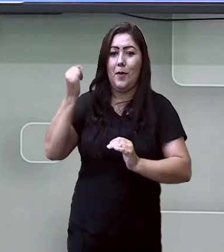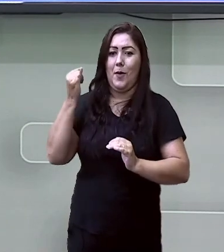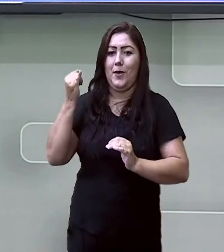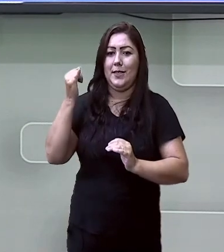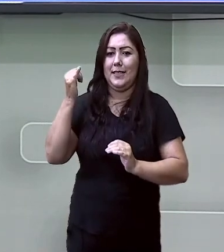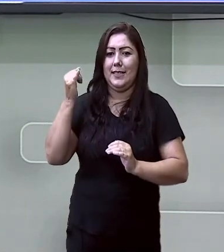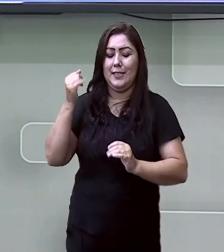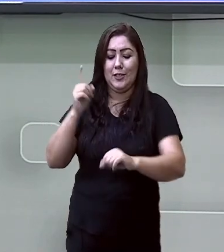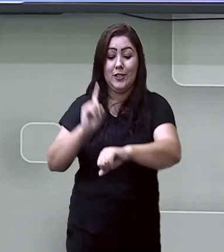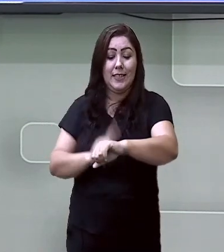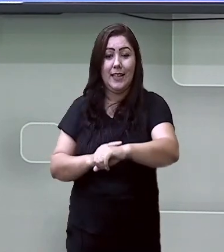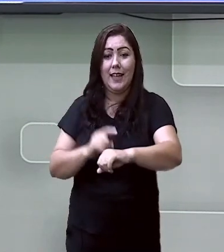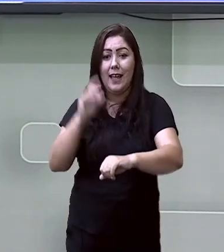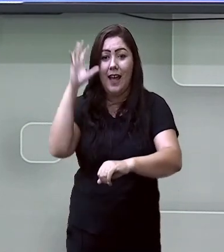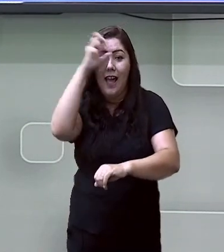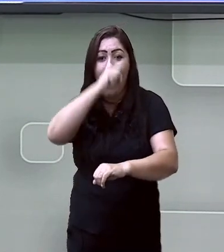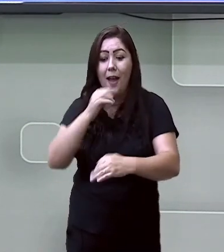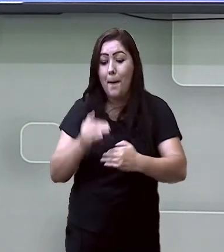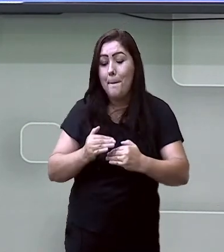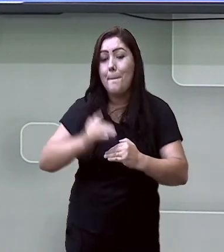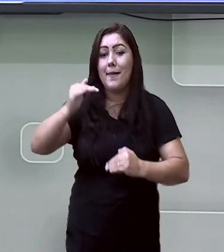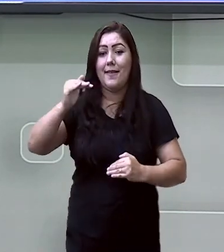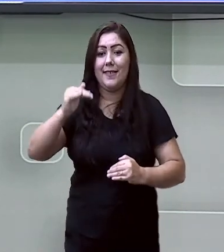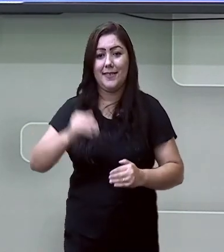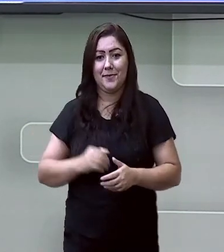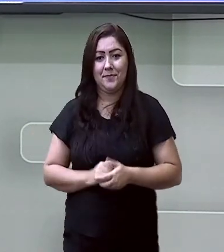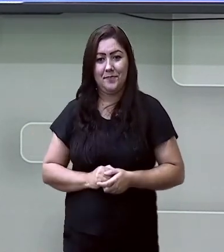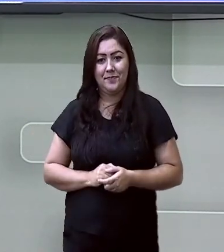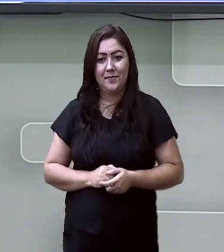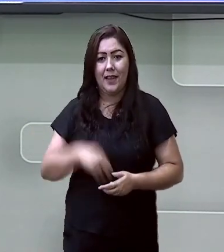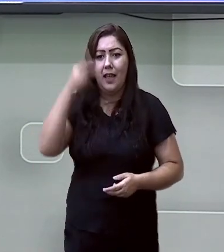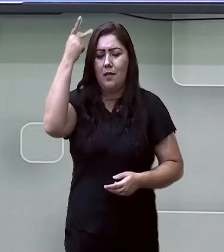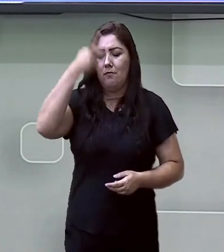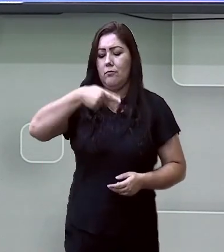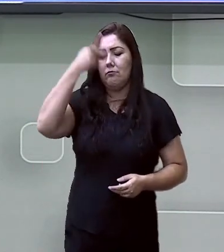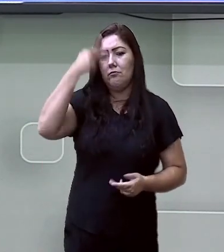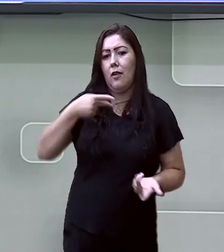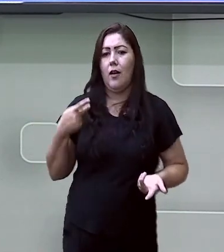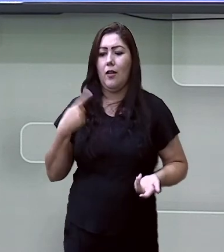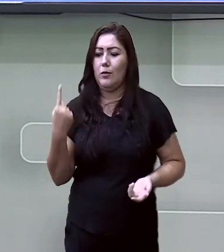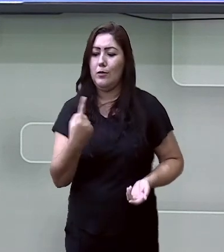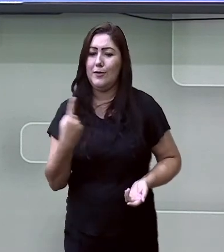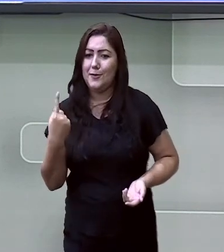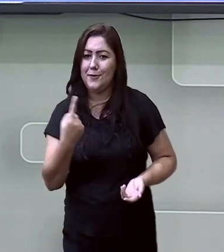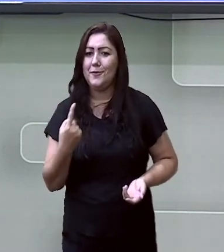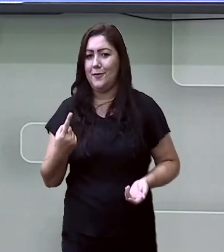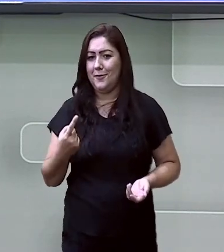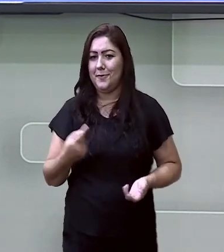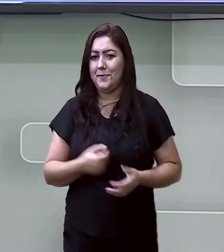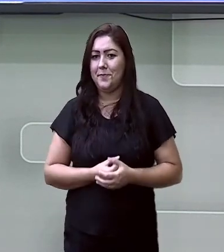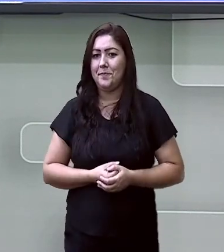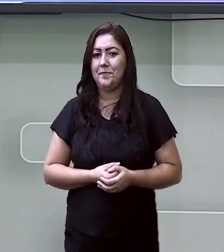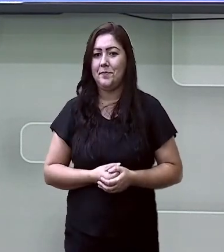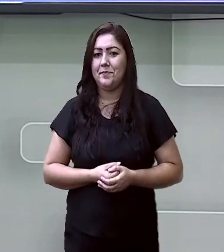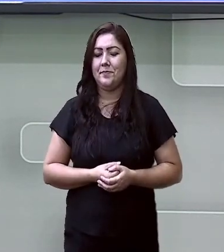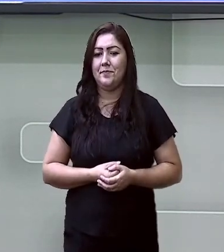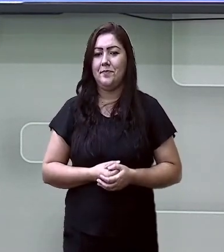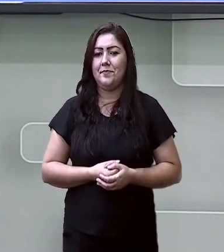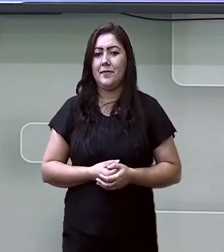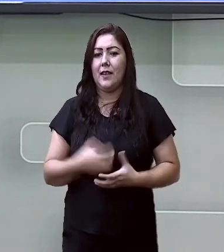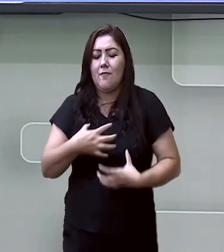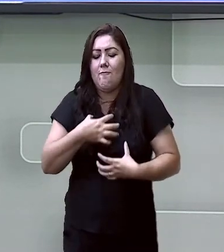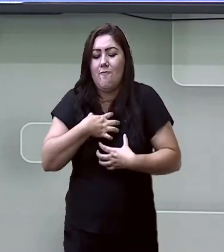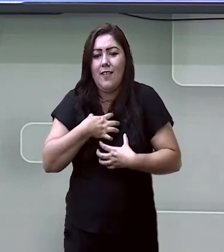habilidades, aumentando a probabilidade de independência e autonomia da criança. Isso vai